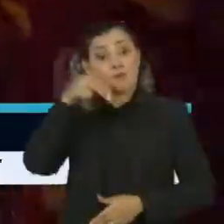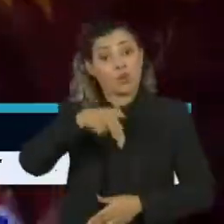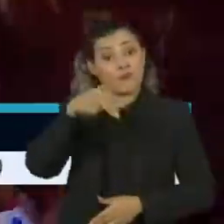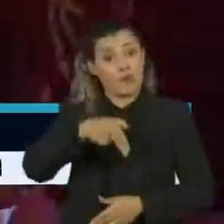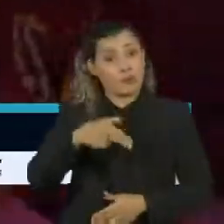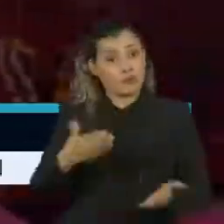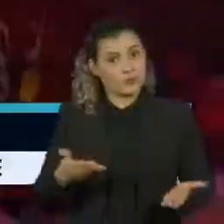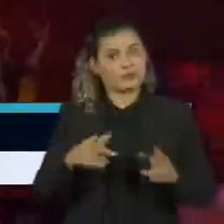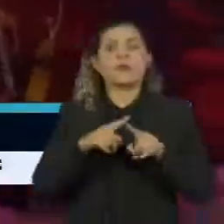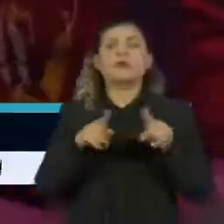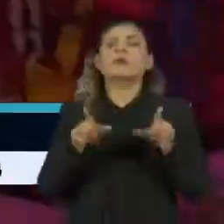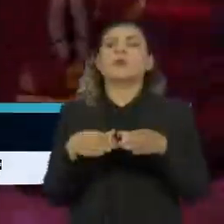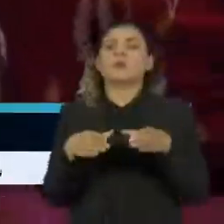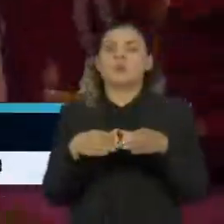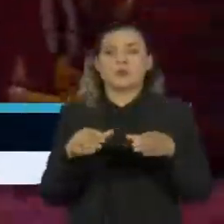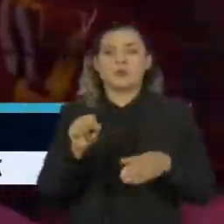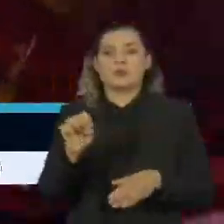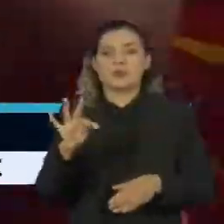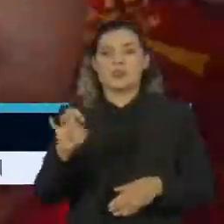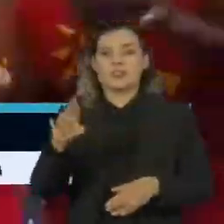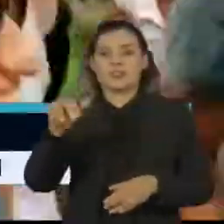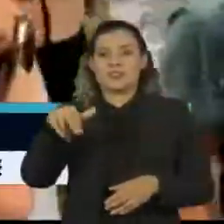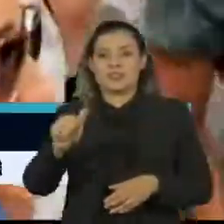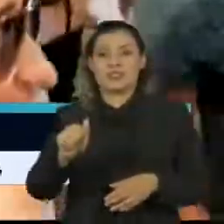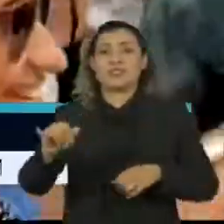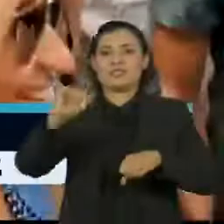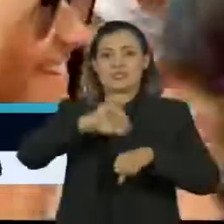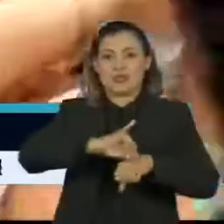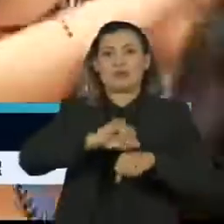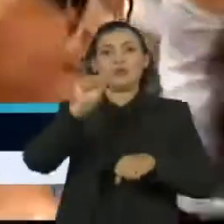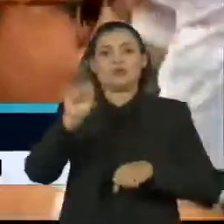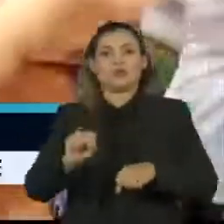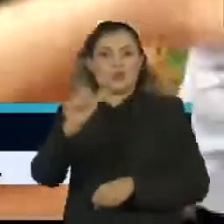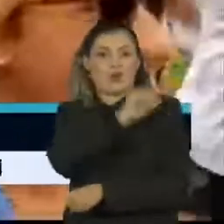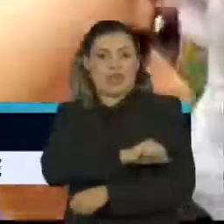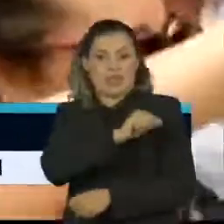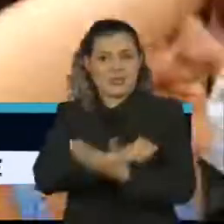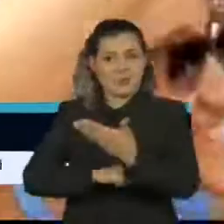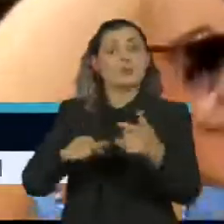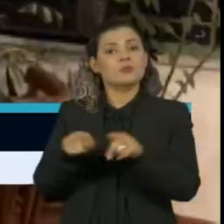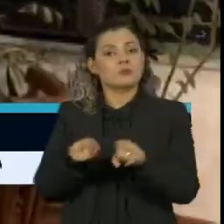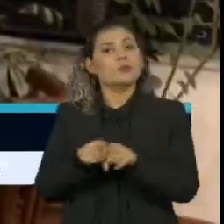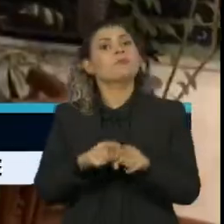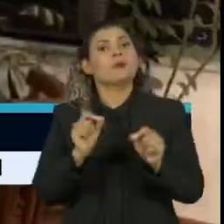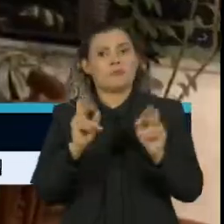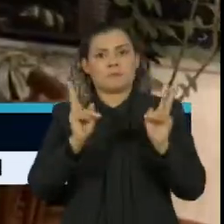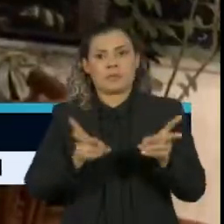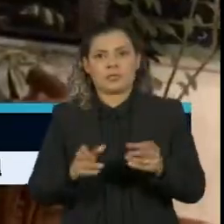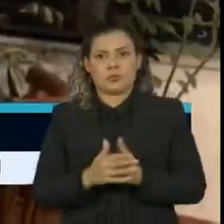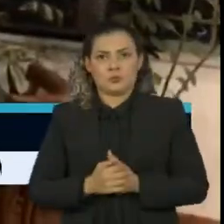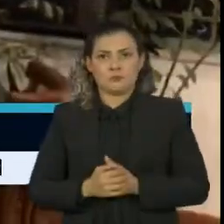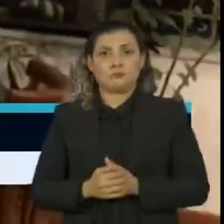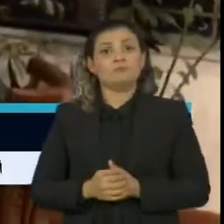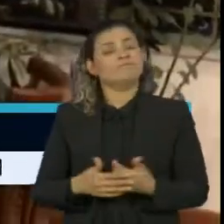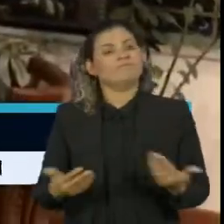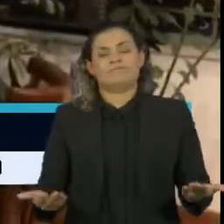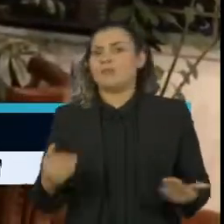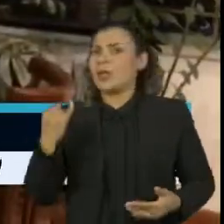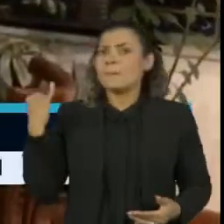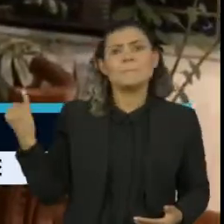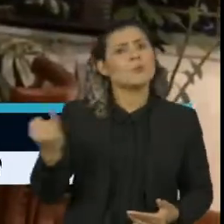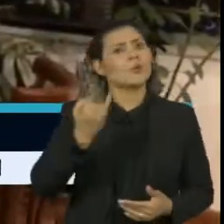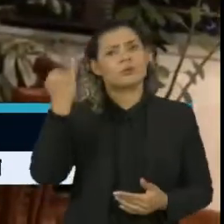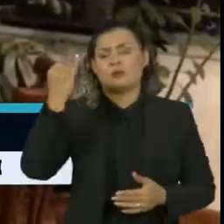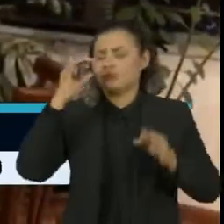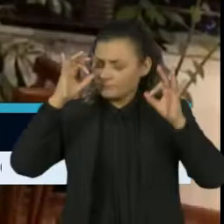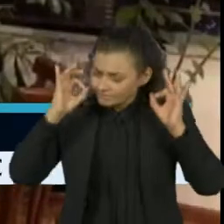Sebastiana, a associação que reúne blocos que desfilam no centro e na zona sul carioca, vai no mesmo passo. É imprescindível